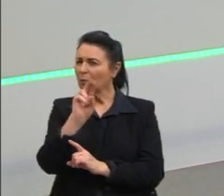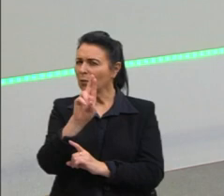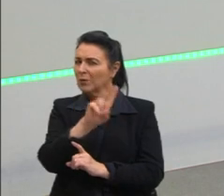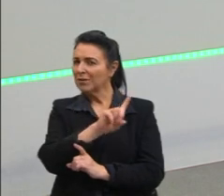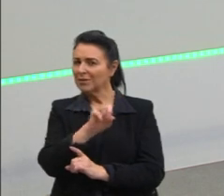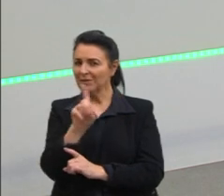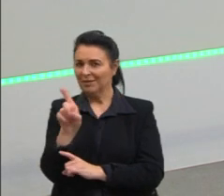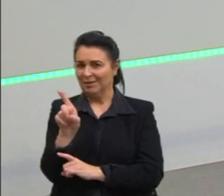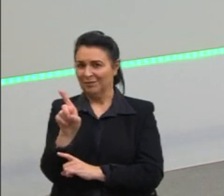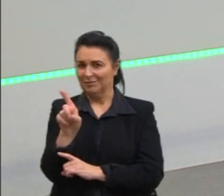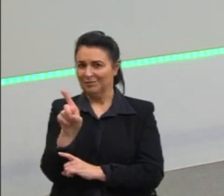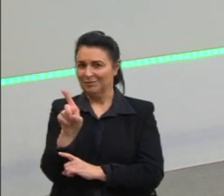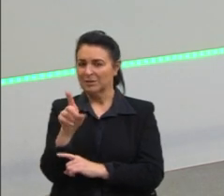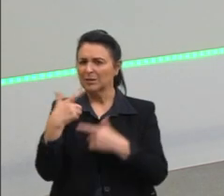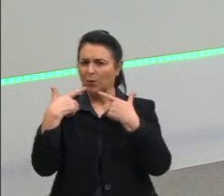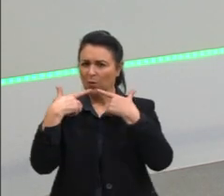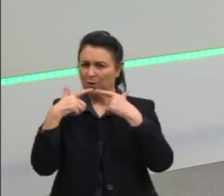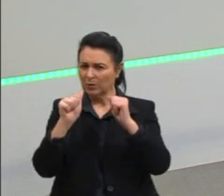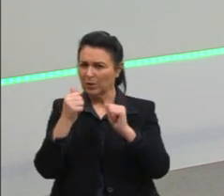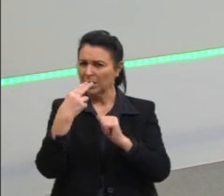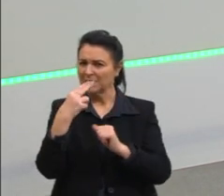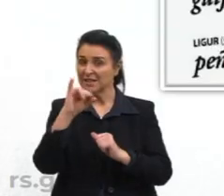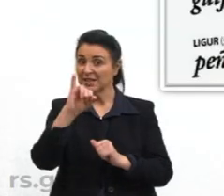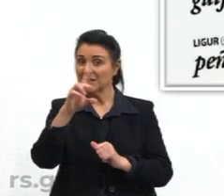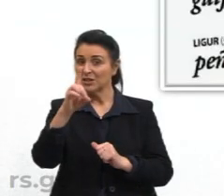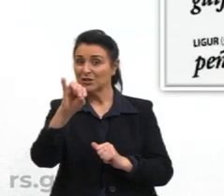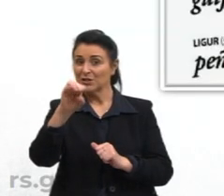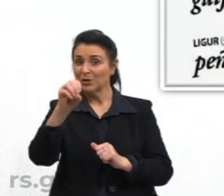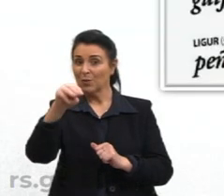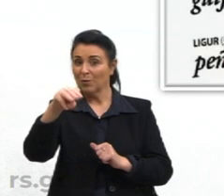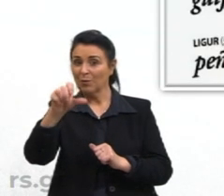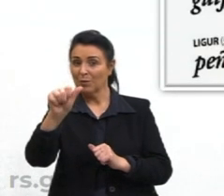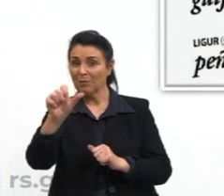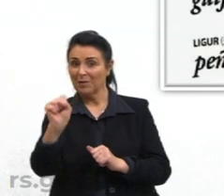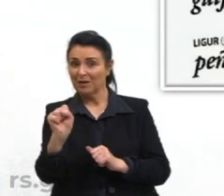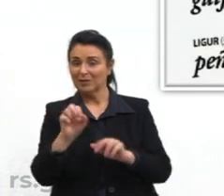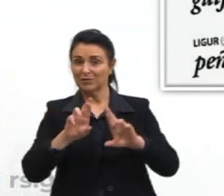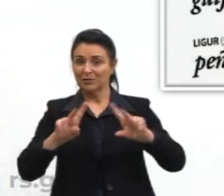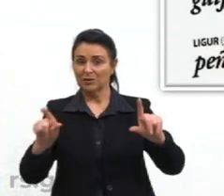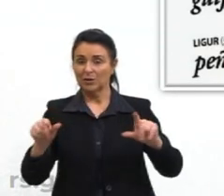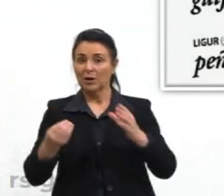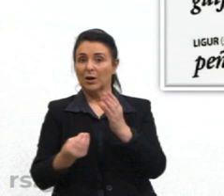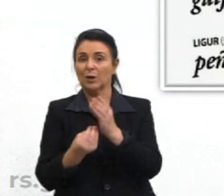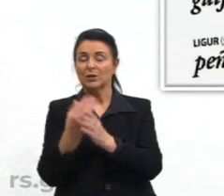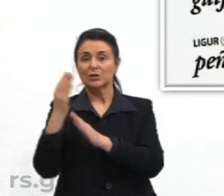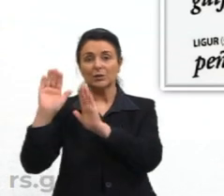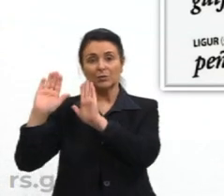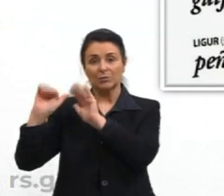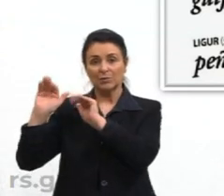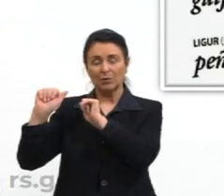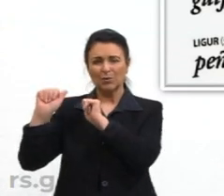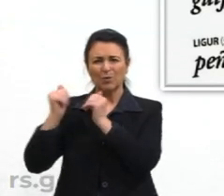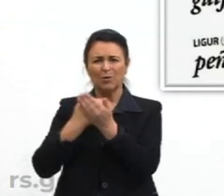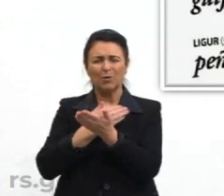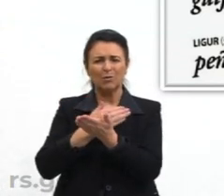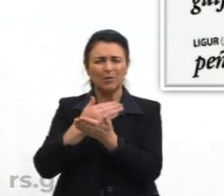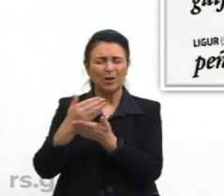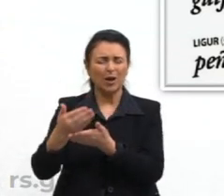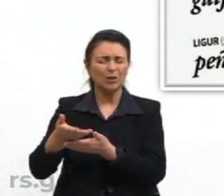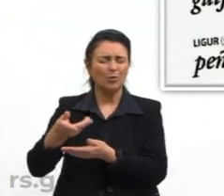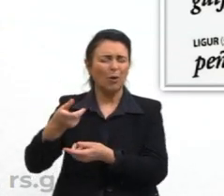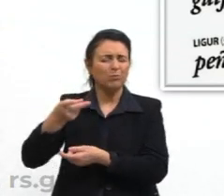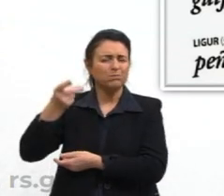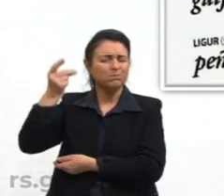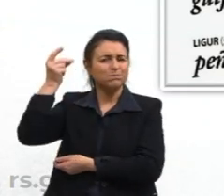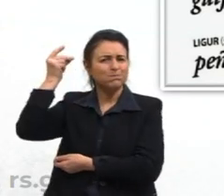tratando de idiomas diferentes. A origem da língua espanhola se dá há muito tempo